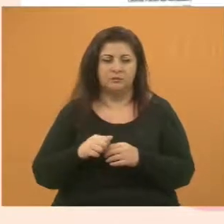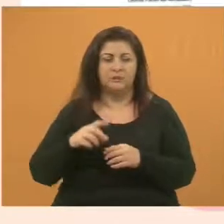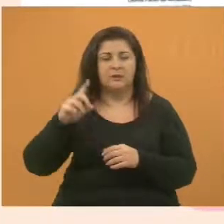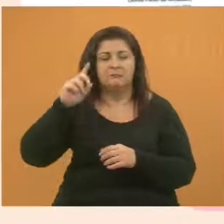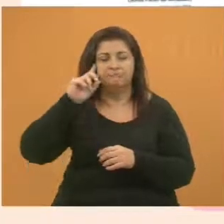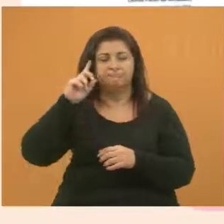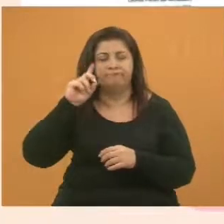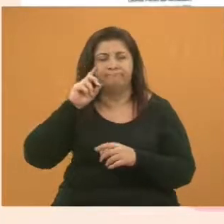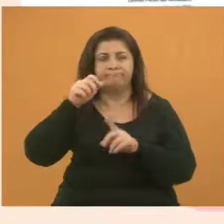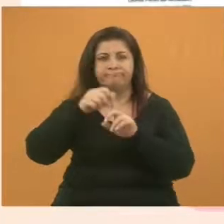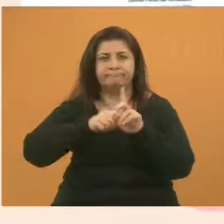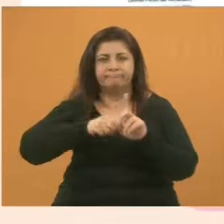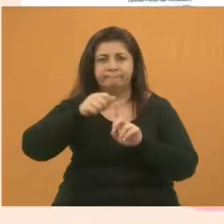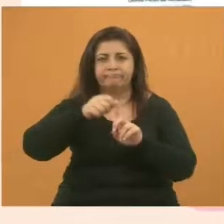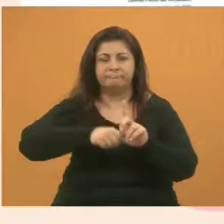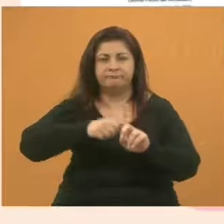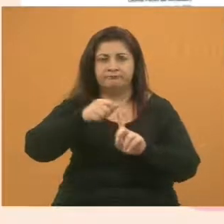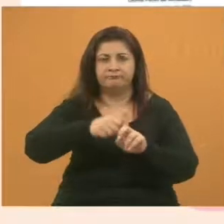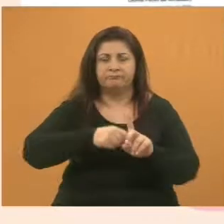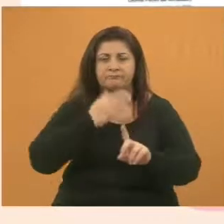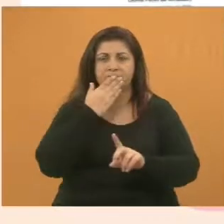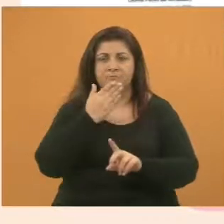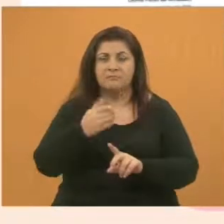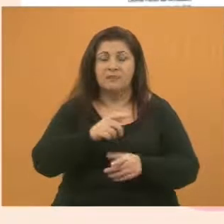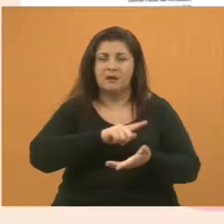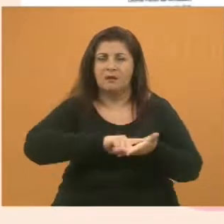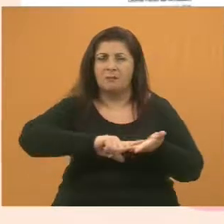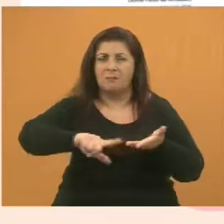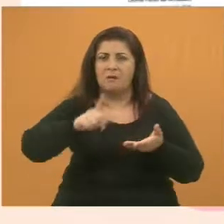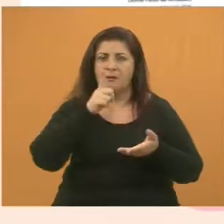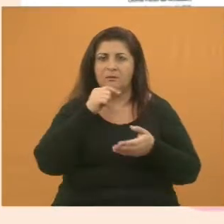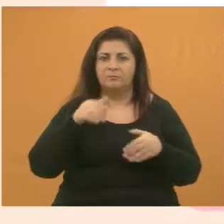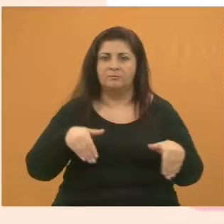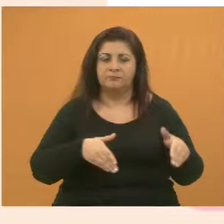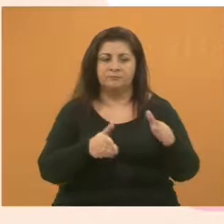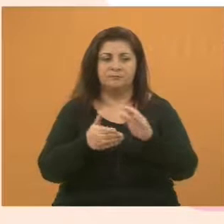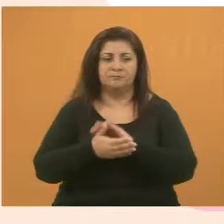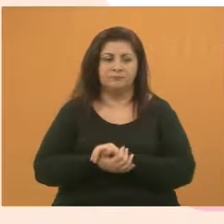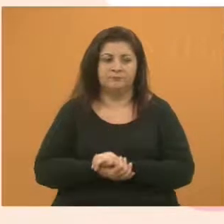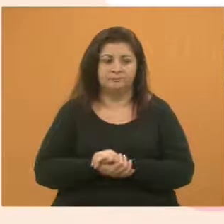mês eu peço isso, né? A limpeza desse córrego. Próximo.